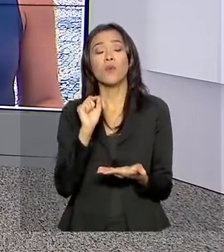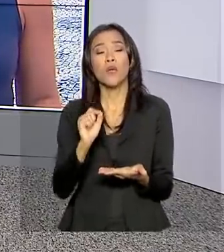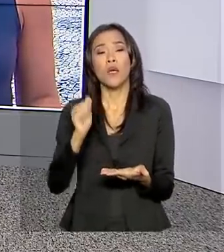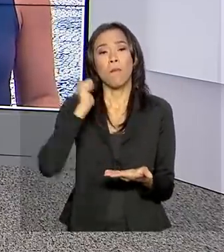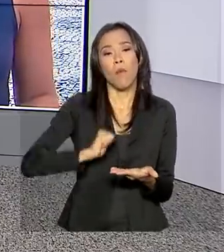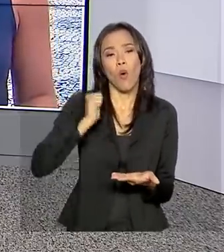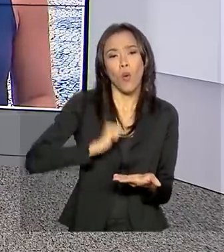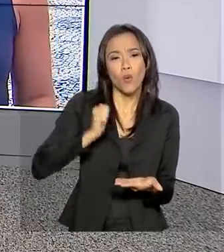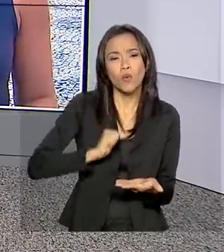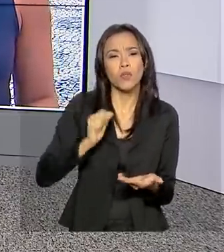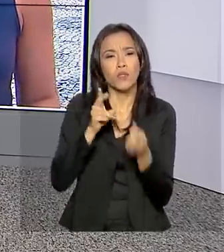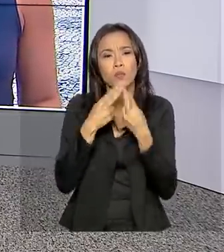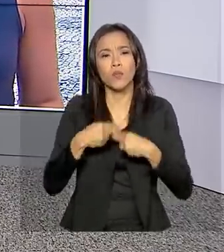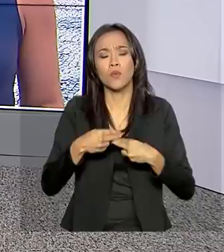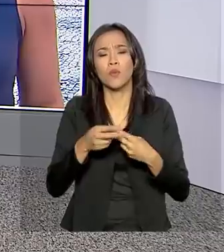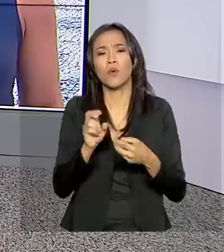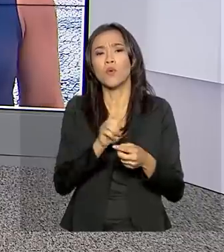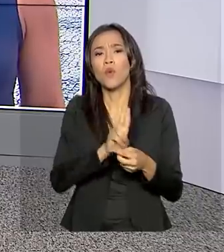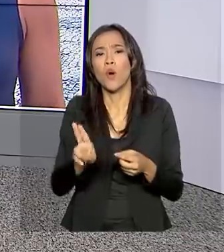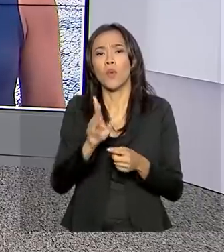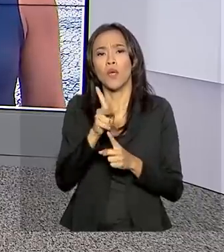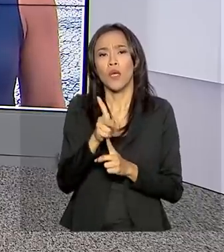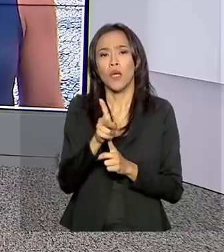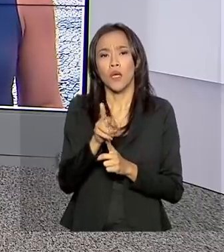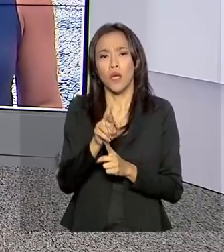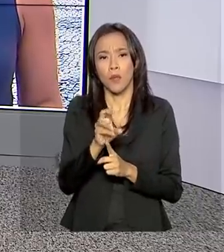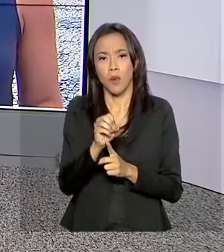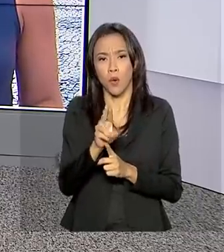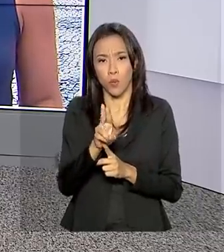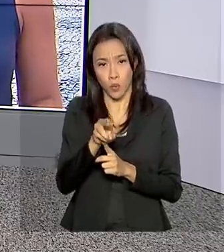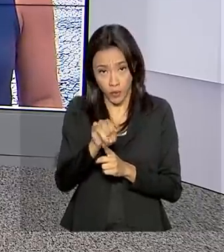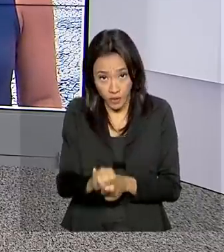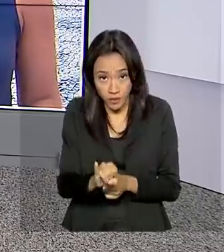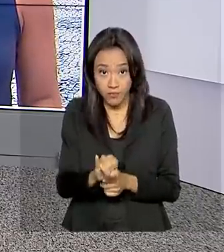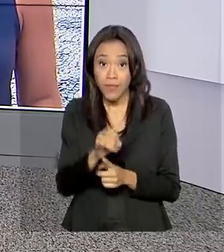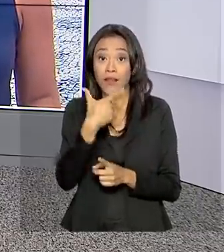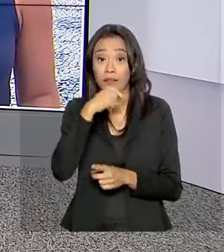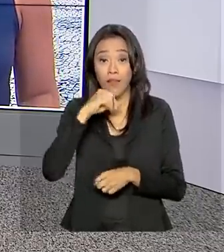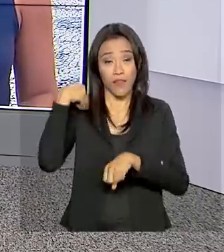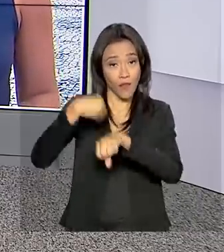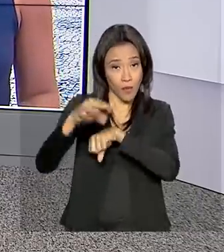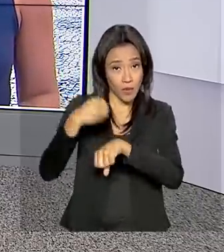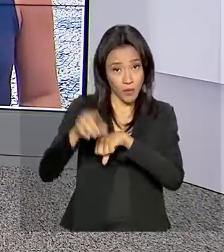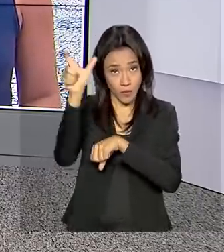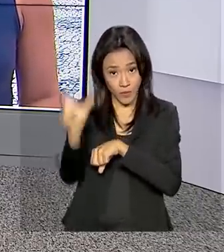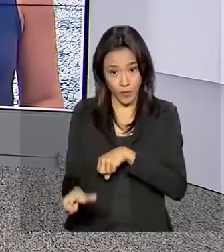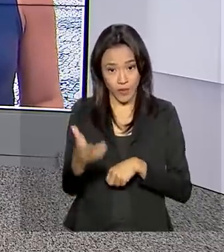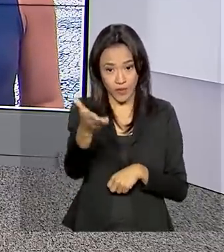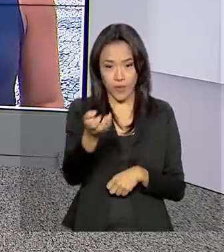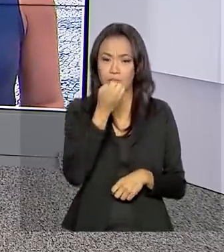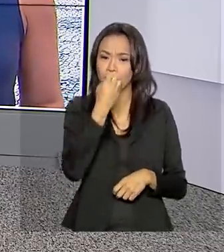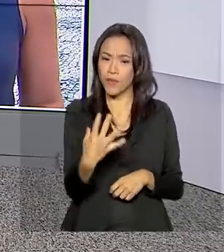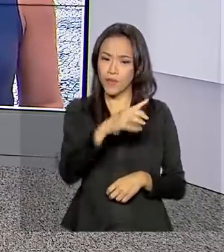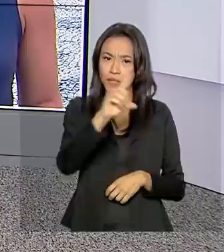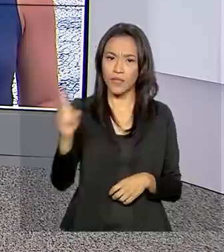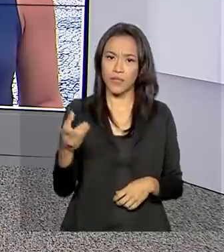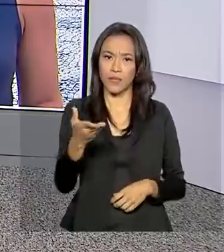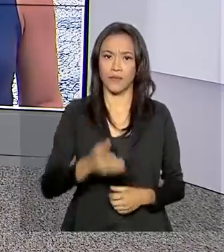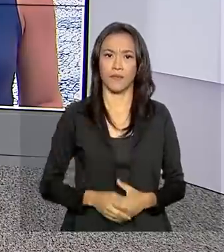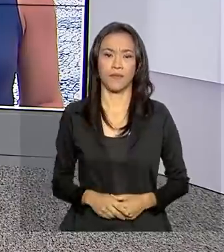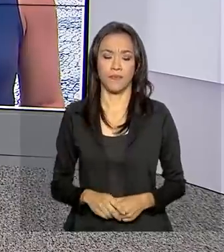ProUni, o programa Universidade para Todos. Quem traz os detalhes para a gente é a repórter Priscila Terezo. Bom dia, Priscila.